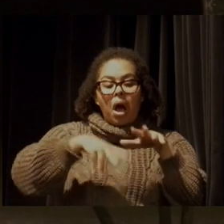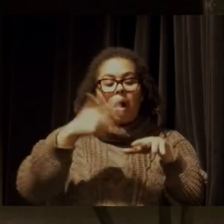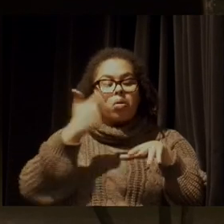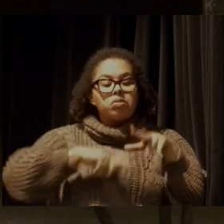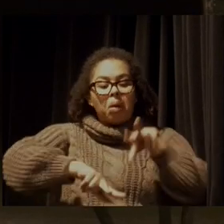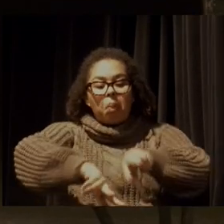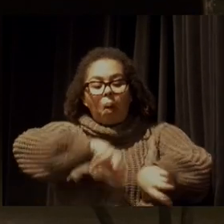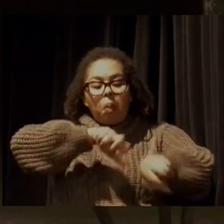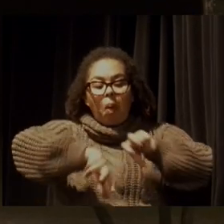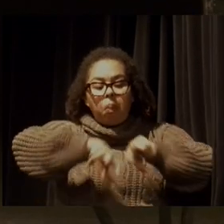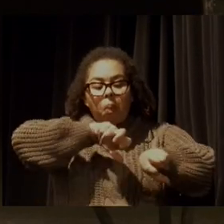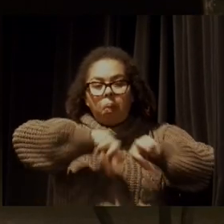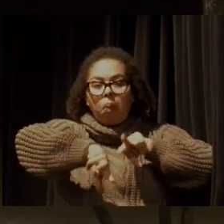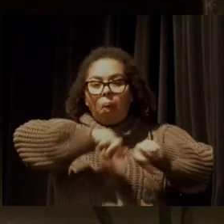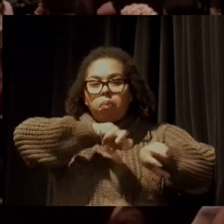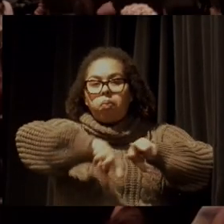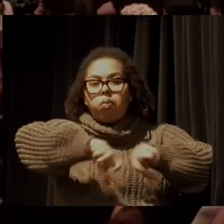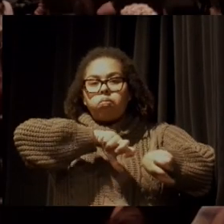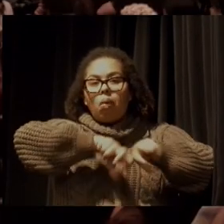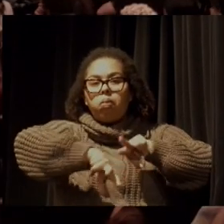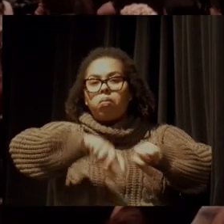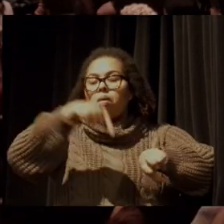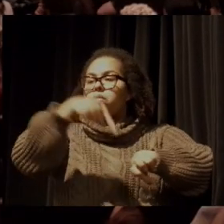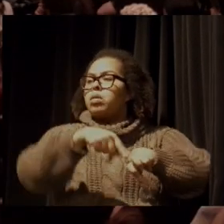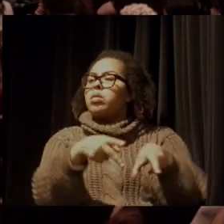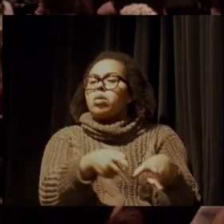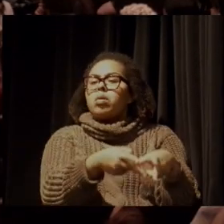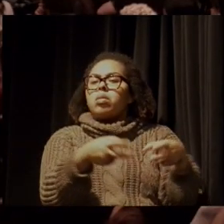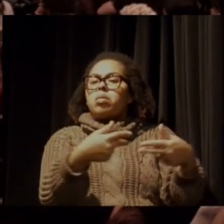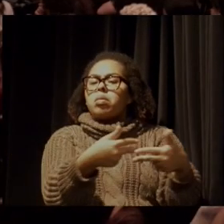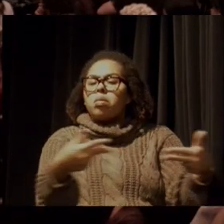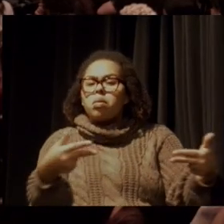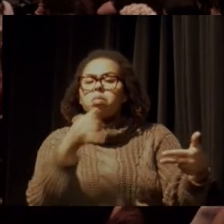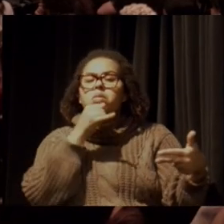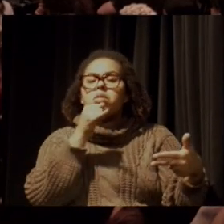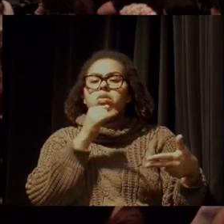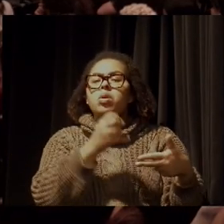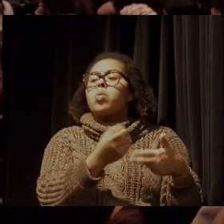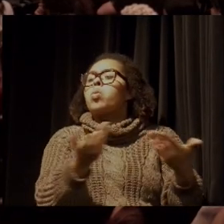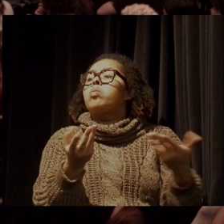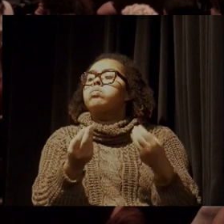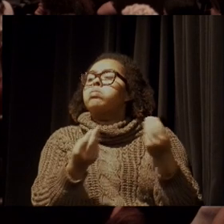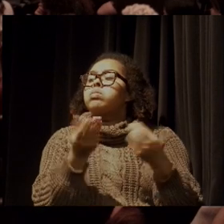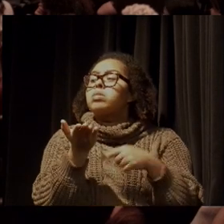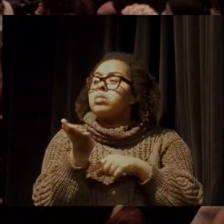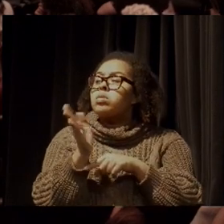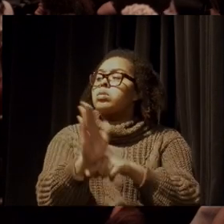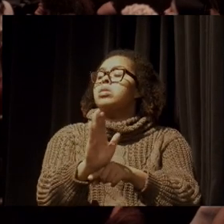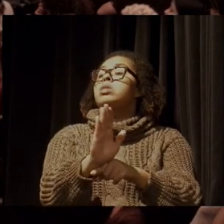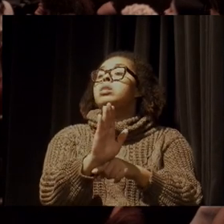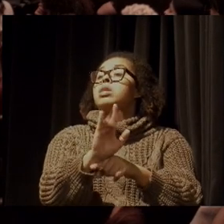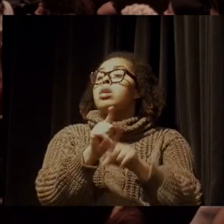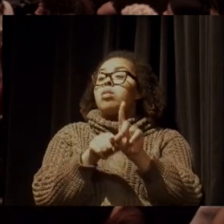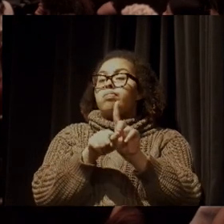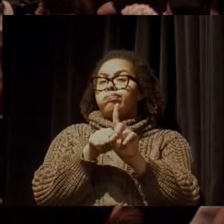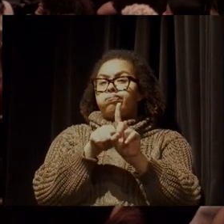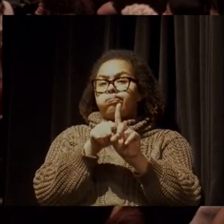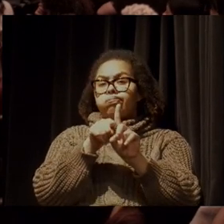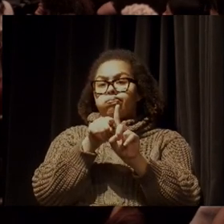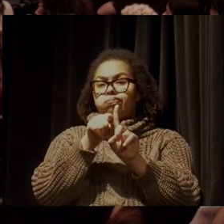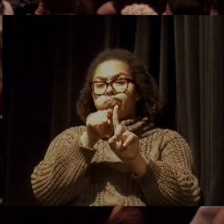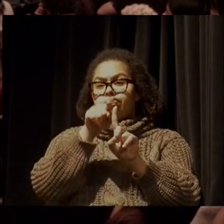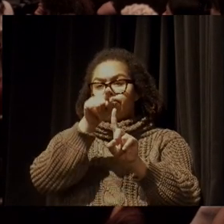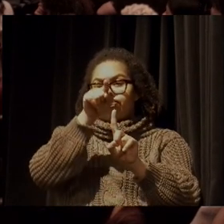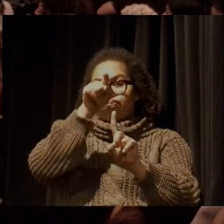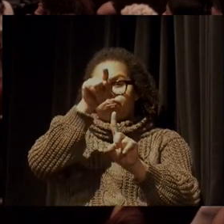inclusive, estamos num trabalho aí, o Ayrton, de identificar quanto de petróleo, qual seria a contribuição para aquecimento global, estamos começando a fazer isso.